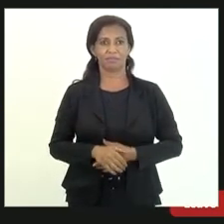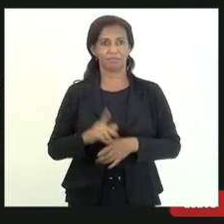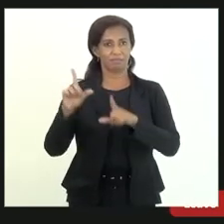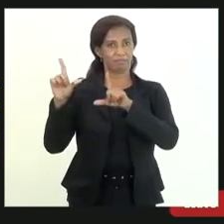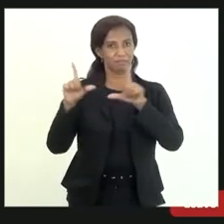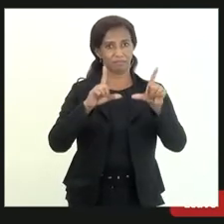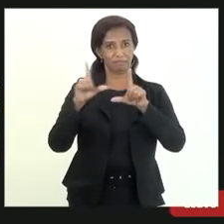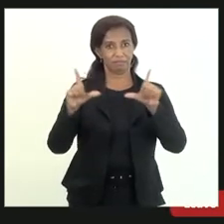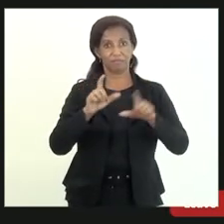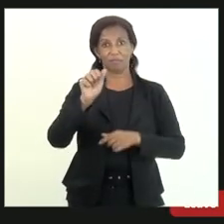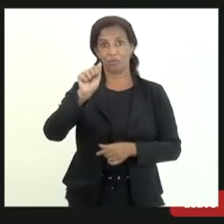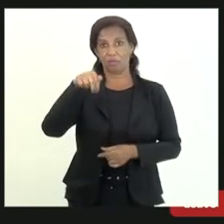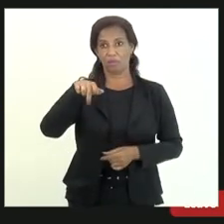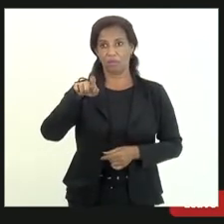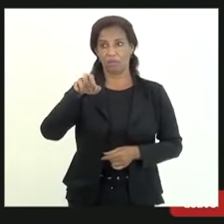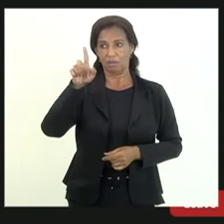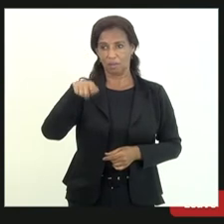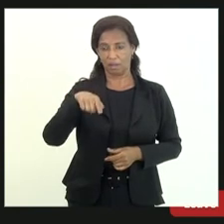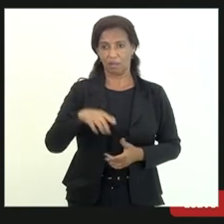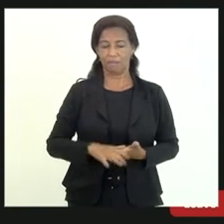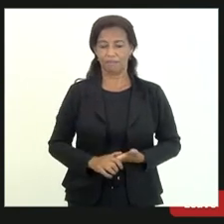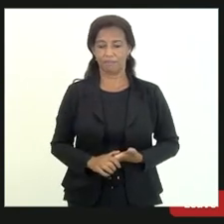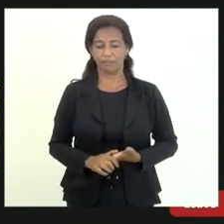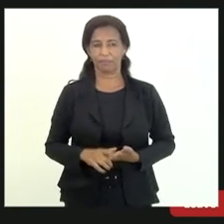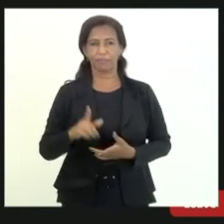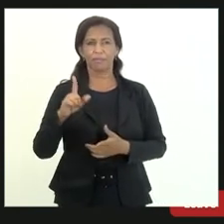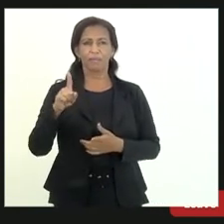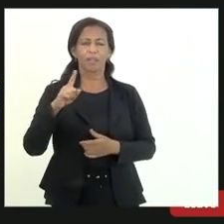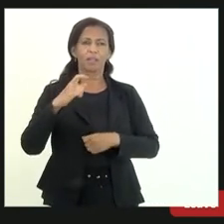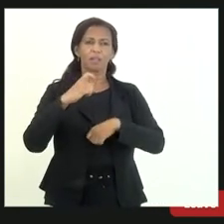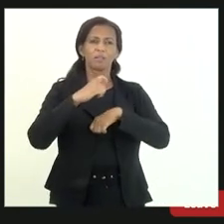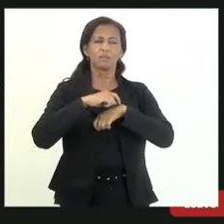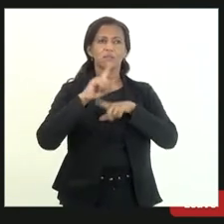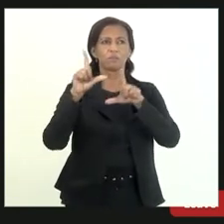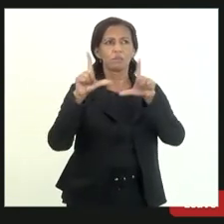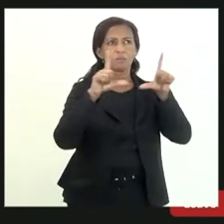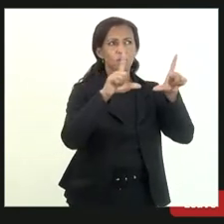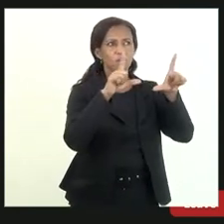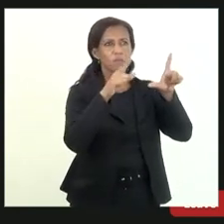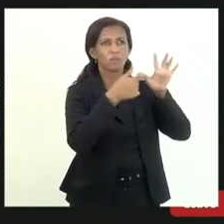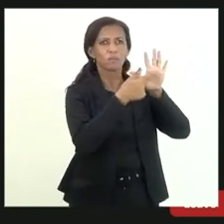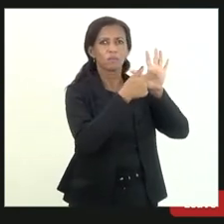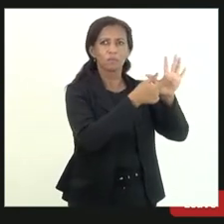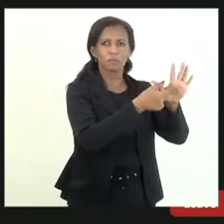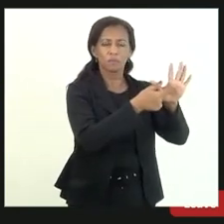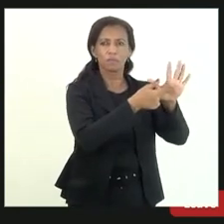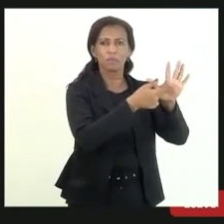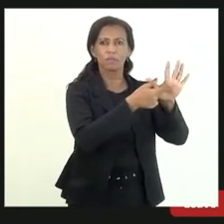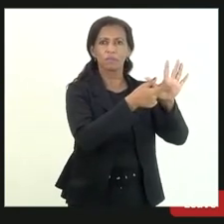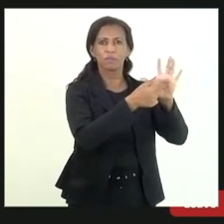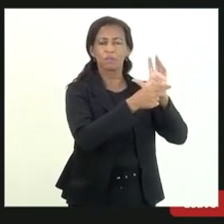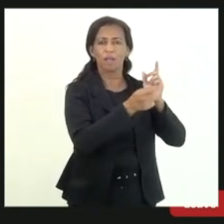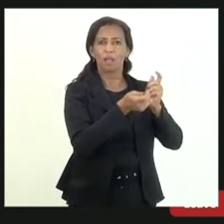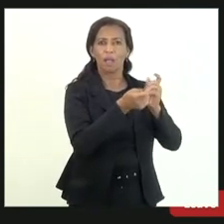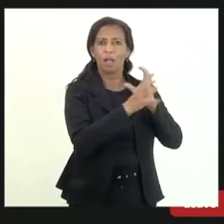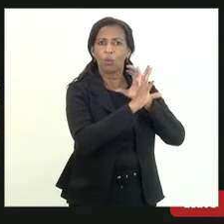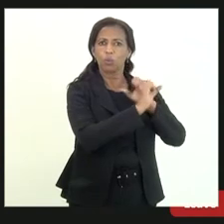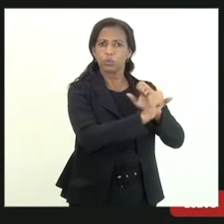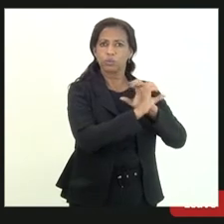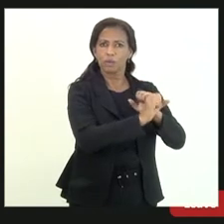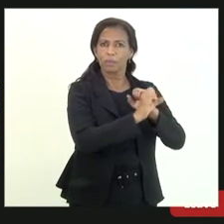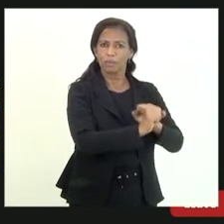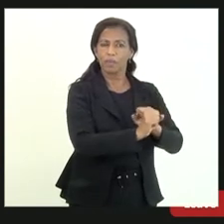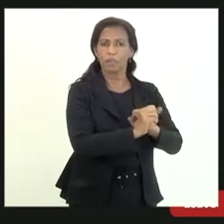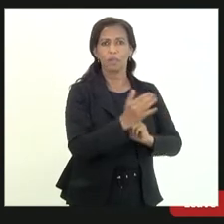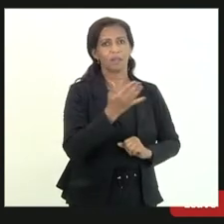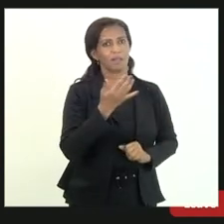doutor André Cirne na parte em que se refere a contabilidade eu